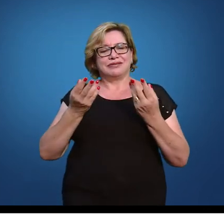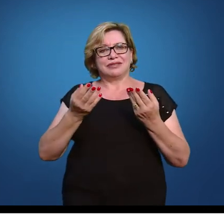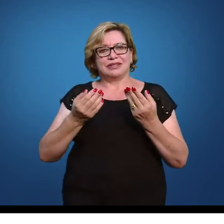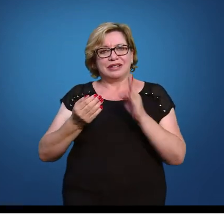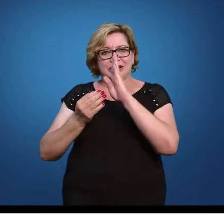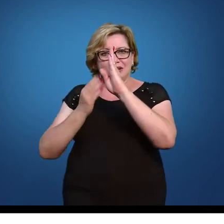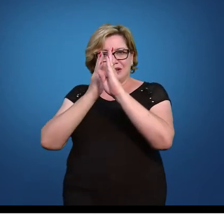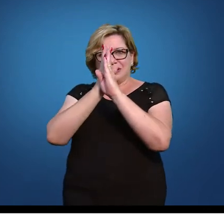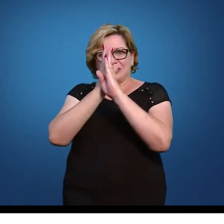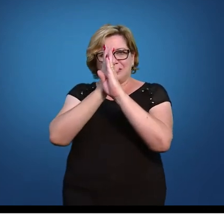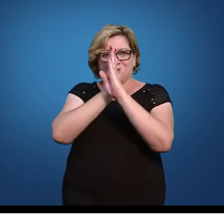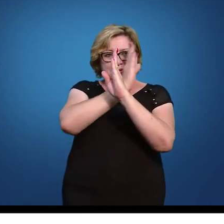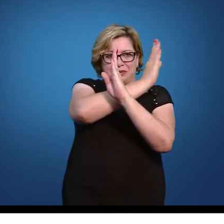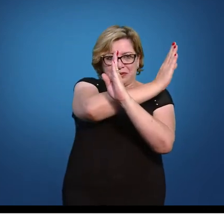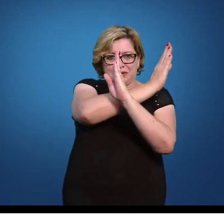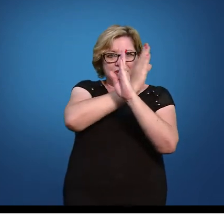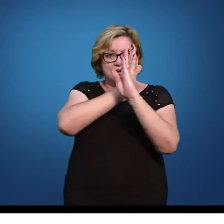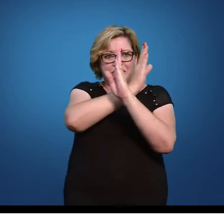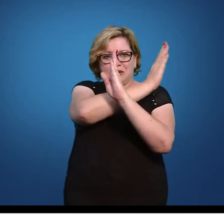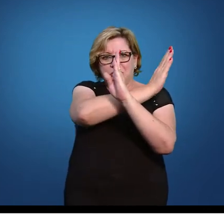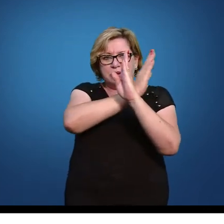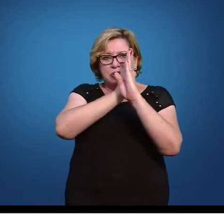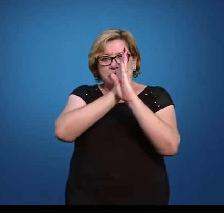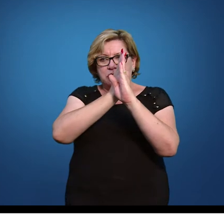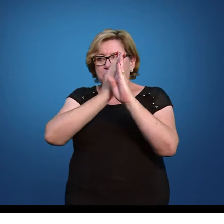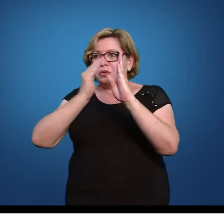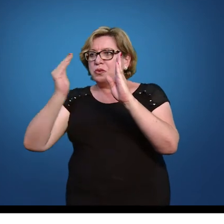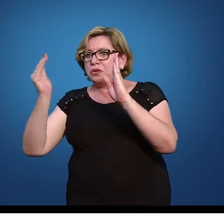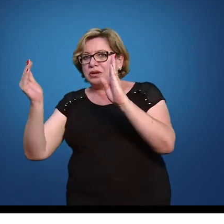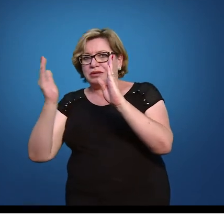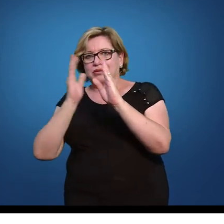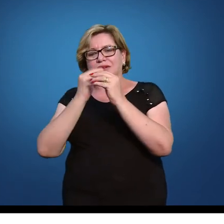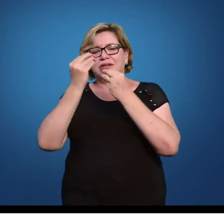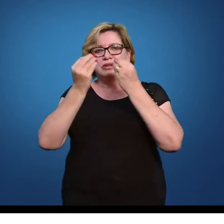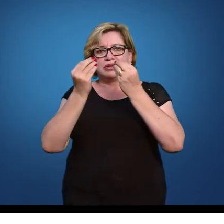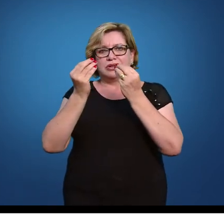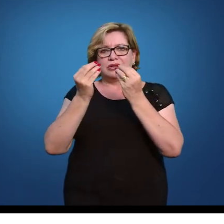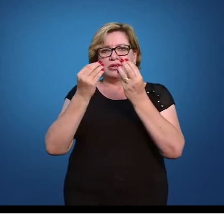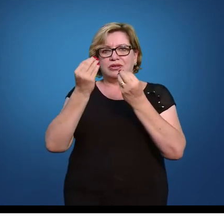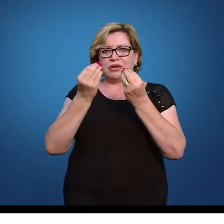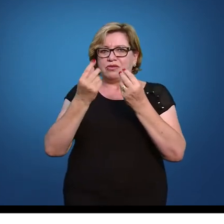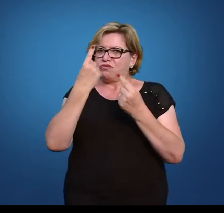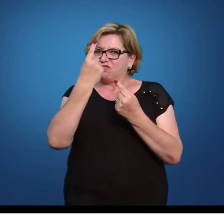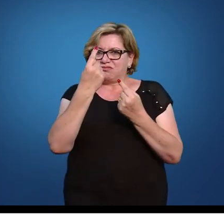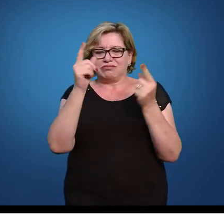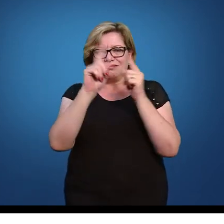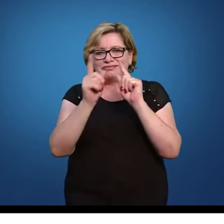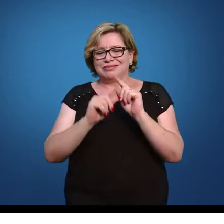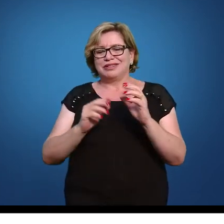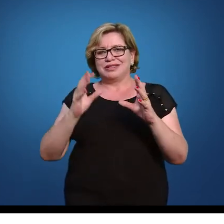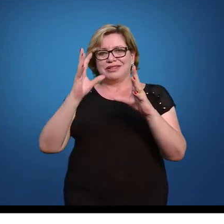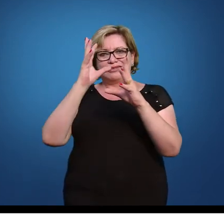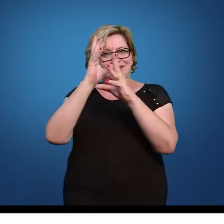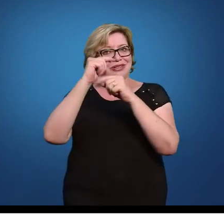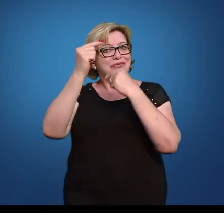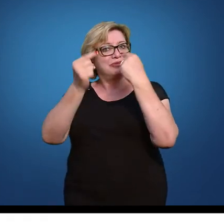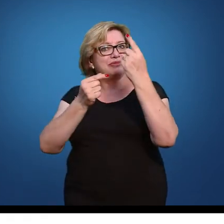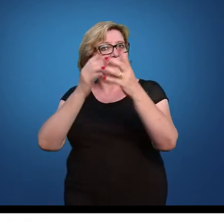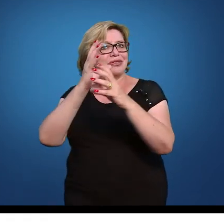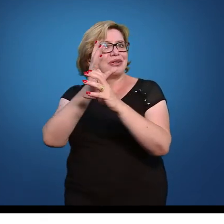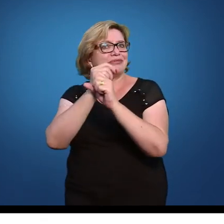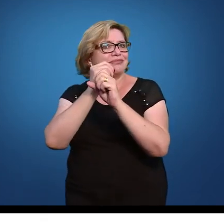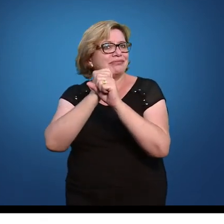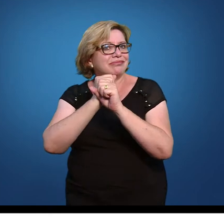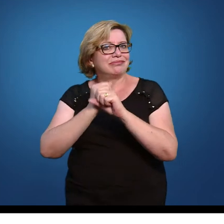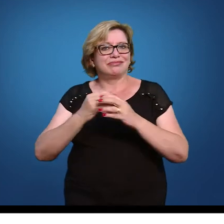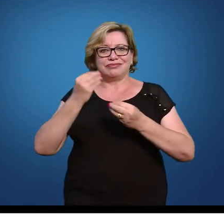saber a área do menos 1,4 a 191 a minha tabela não foi construída para me dar essa área numa única vez então o que a minha tabela